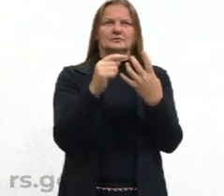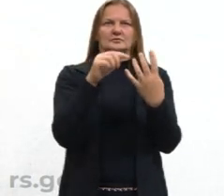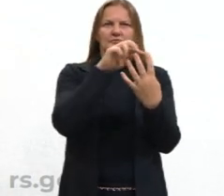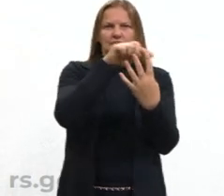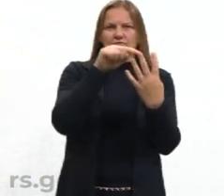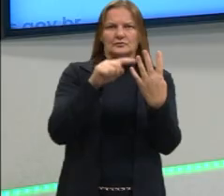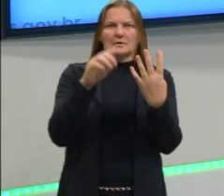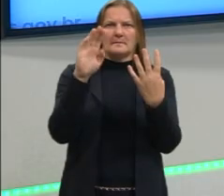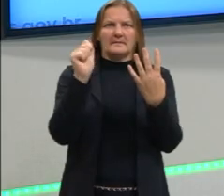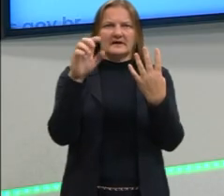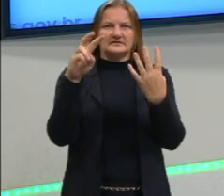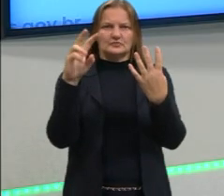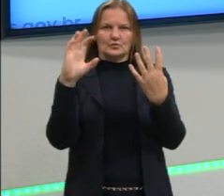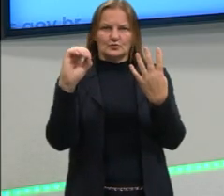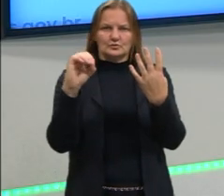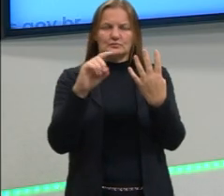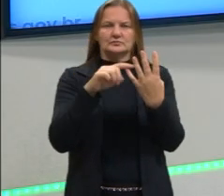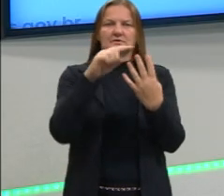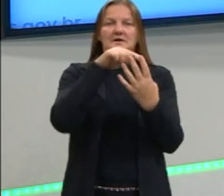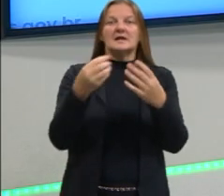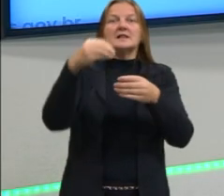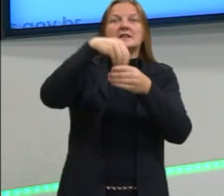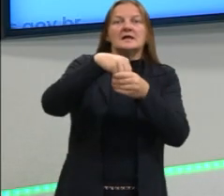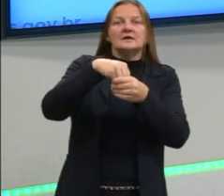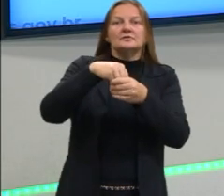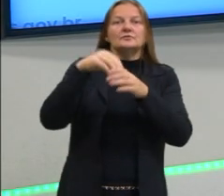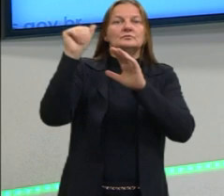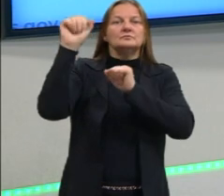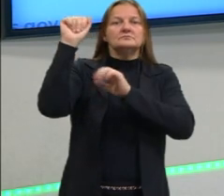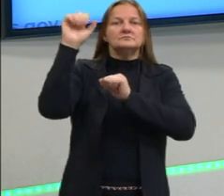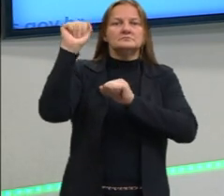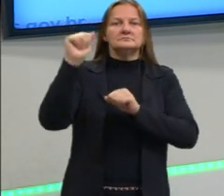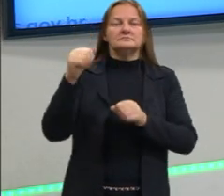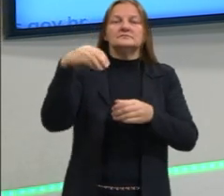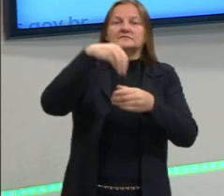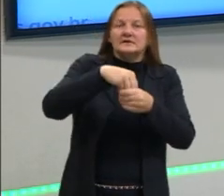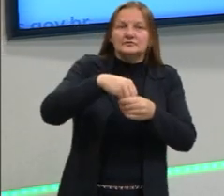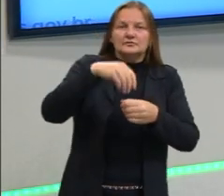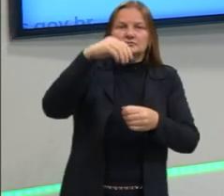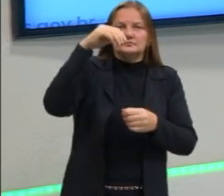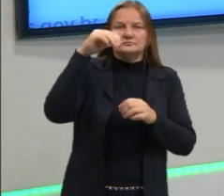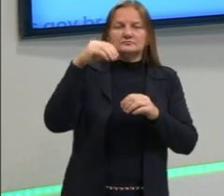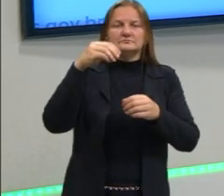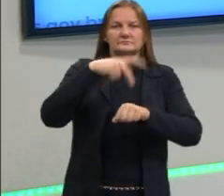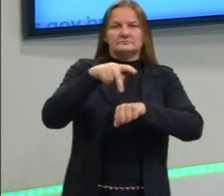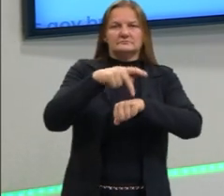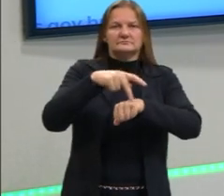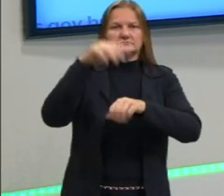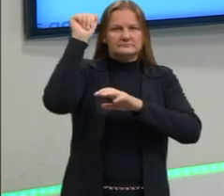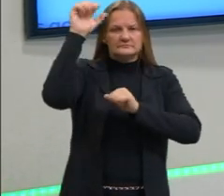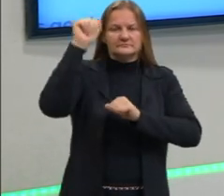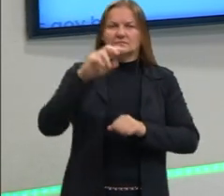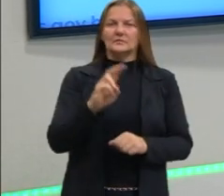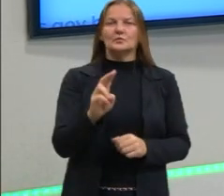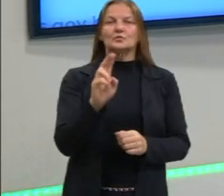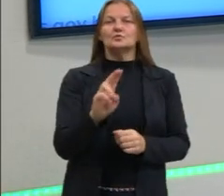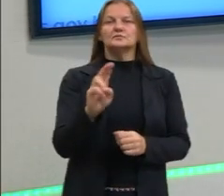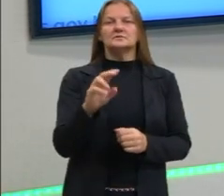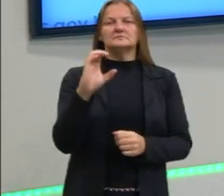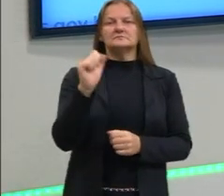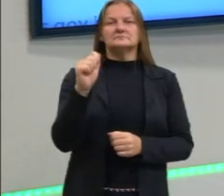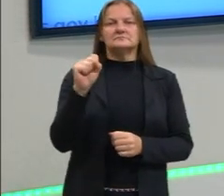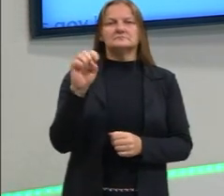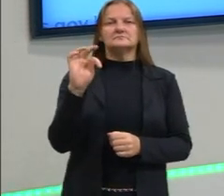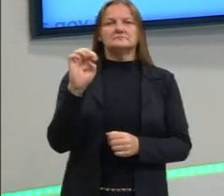por esse motivo, que dentro da Espanha não se utiliza o termo espanhol para o castelhano, porque todas essas